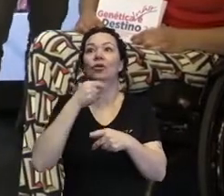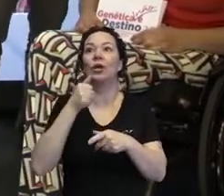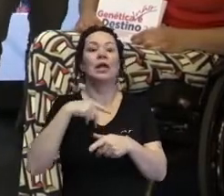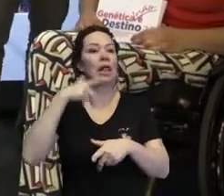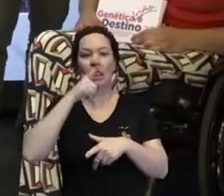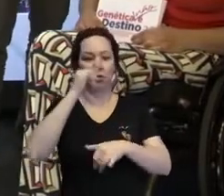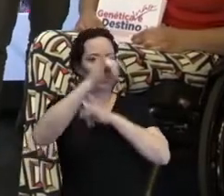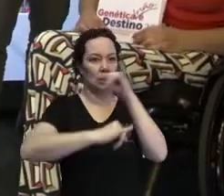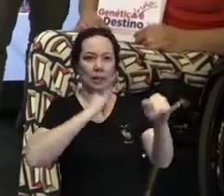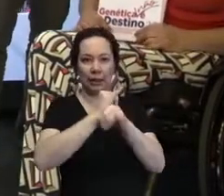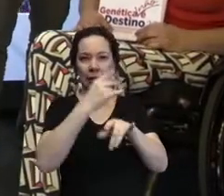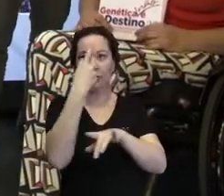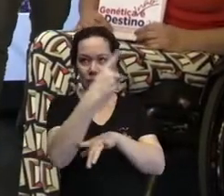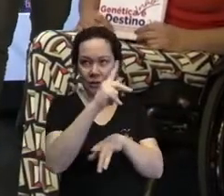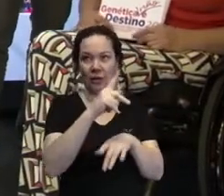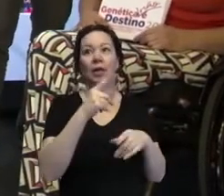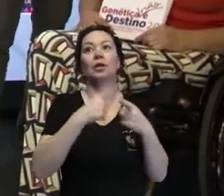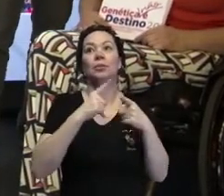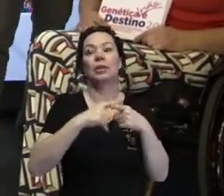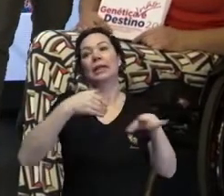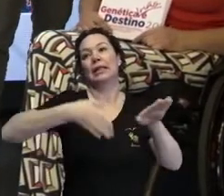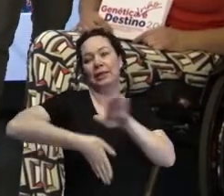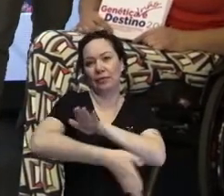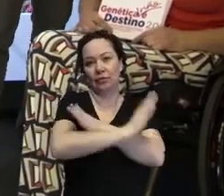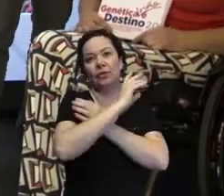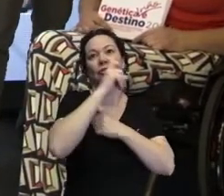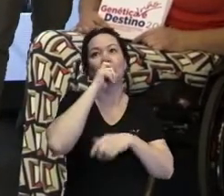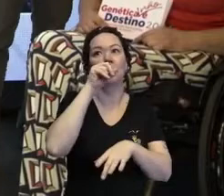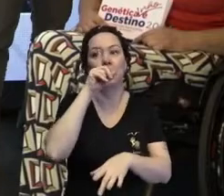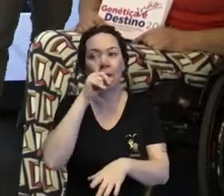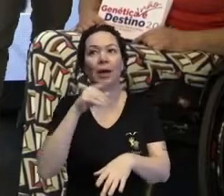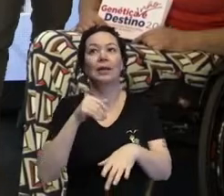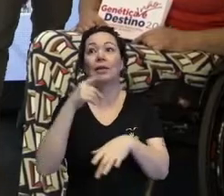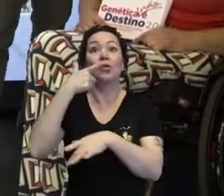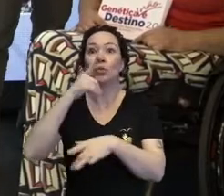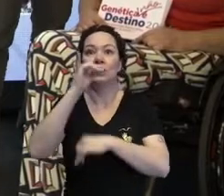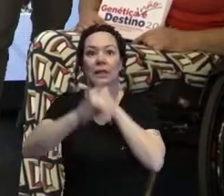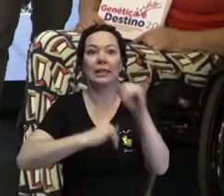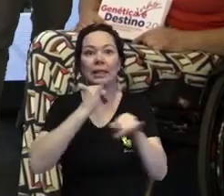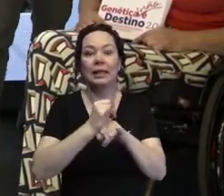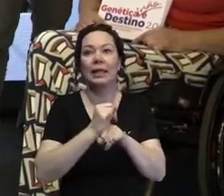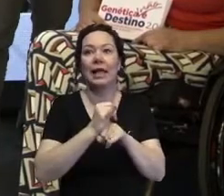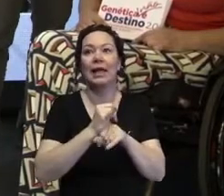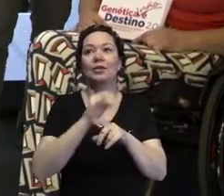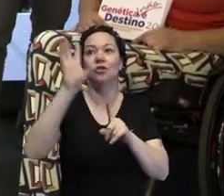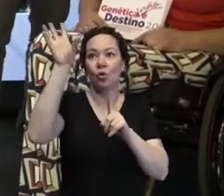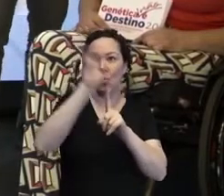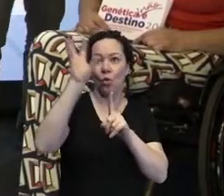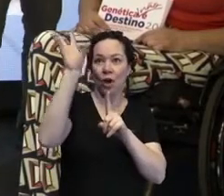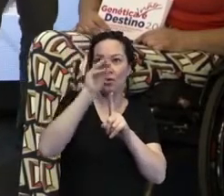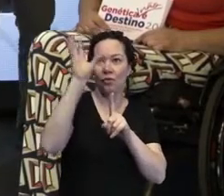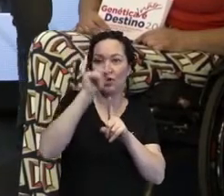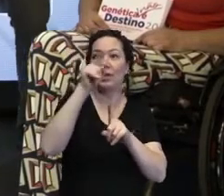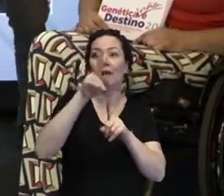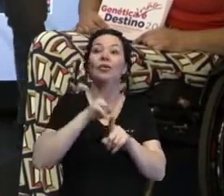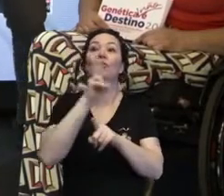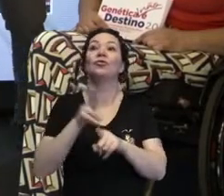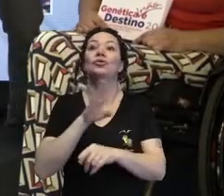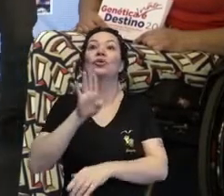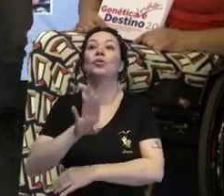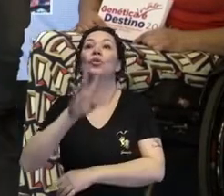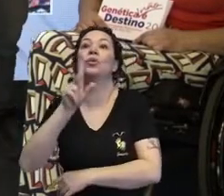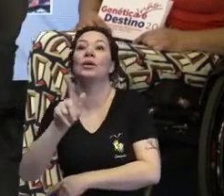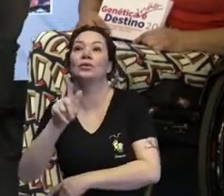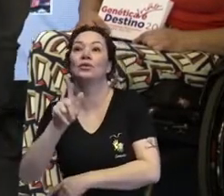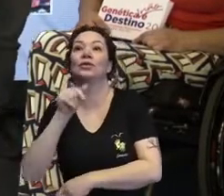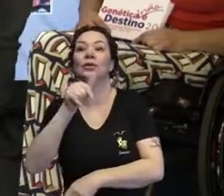deu certo a internet dela, porque ela está para fora com os pais. E, então, não funcionou a internet. Wi-Fi, ela foi dar um jeito, usar o 4G na cidade. Então,